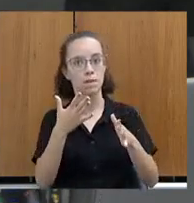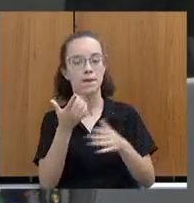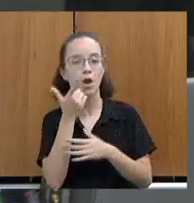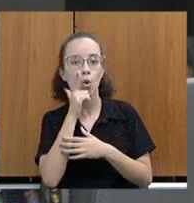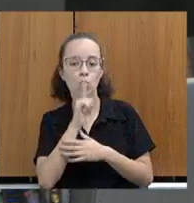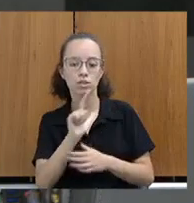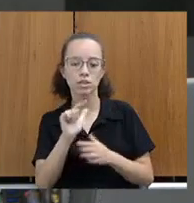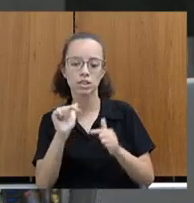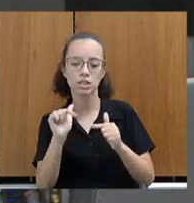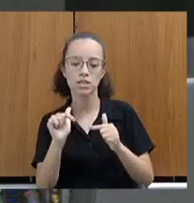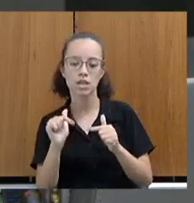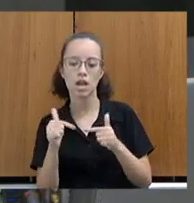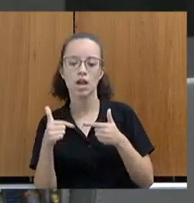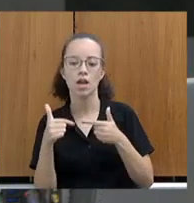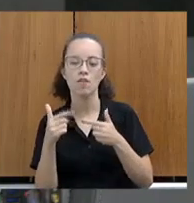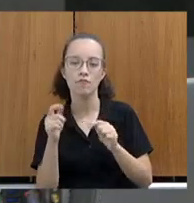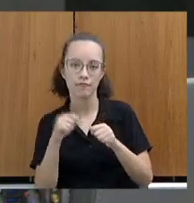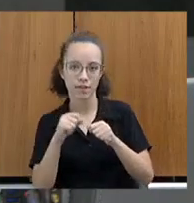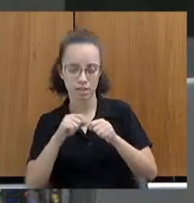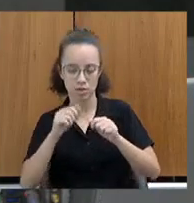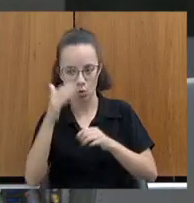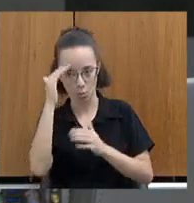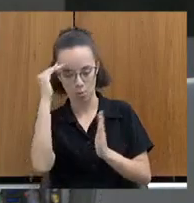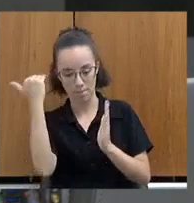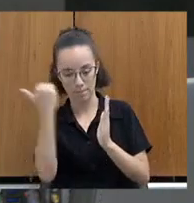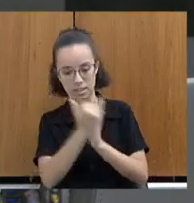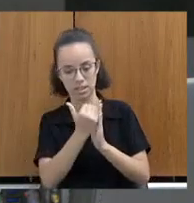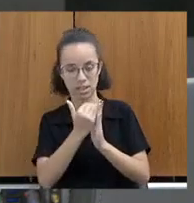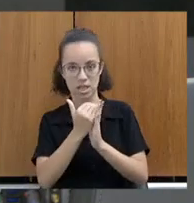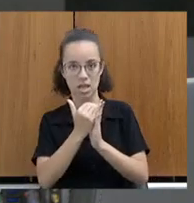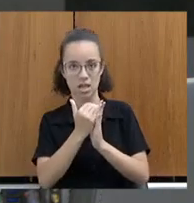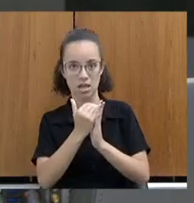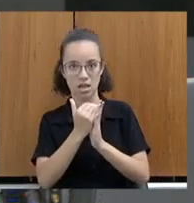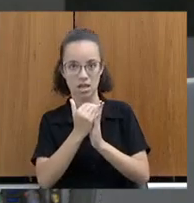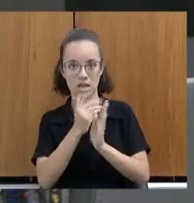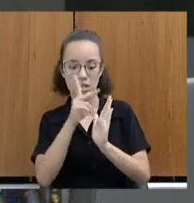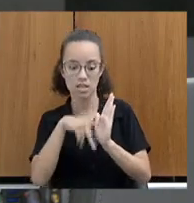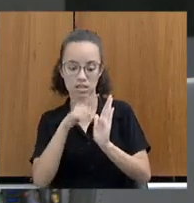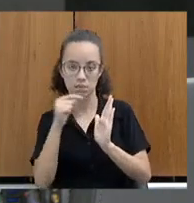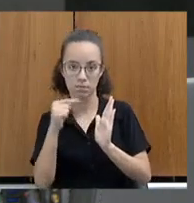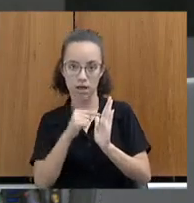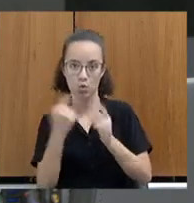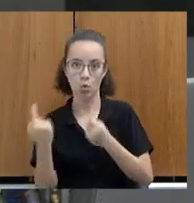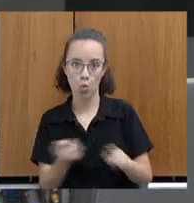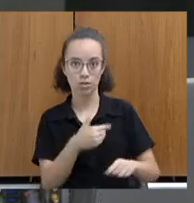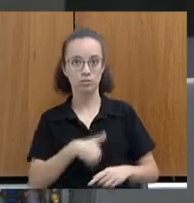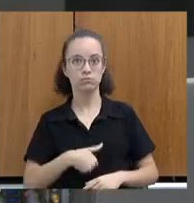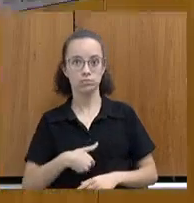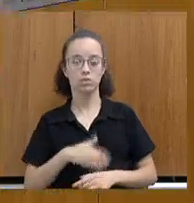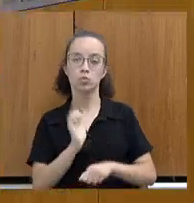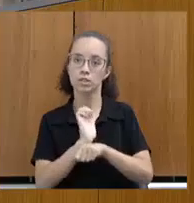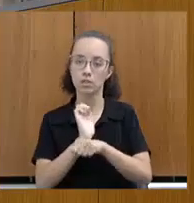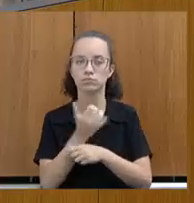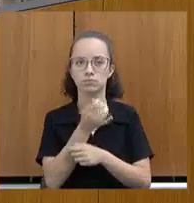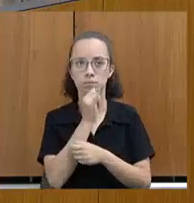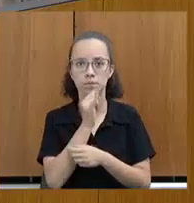plano estadual de enfrentamento à pobreza no Estado? Por exemplo, nós temos que conseguir